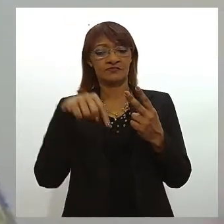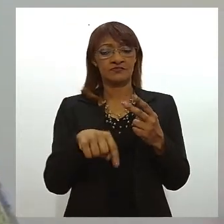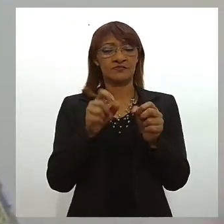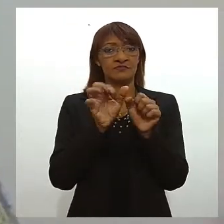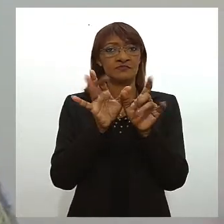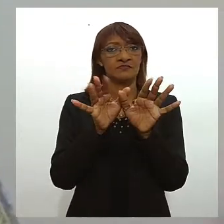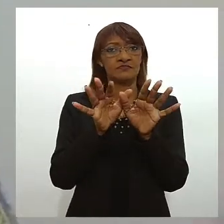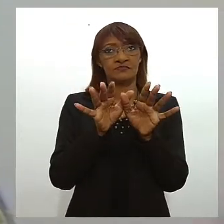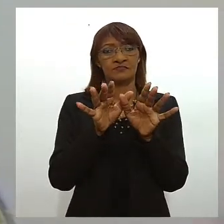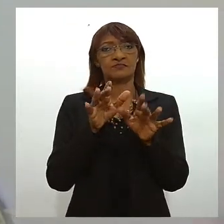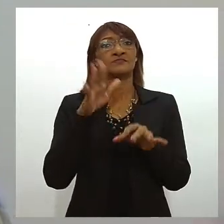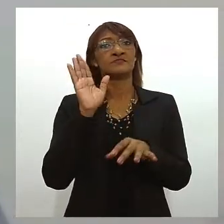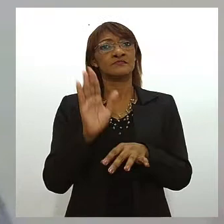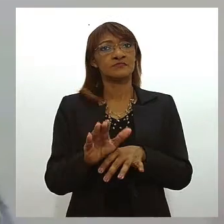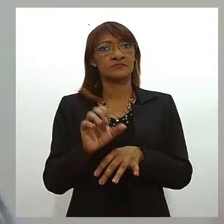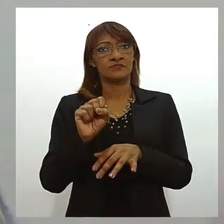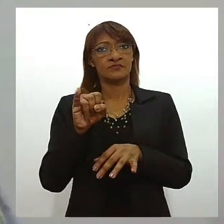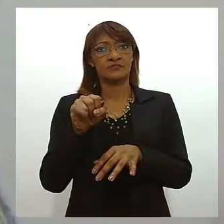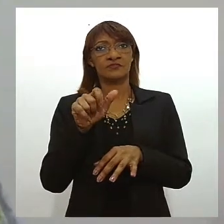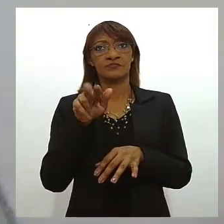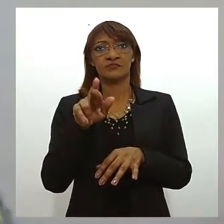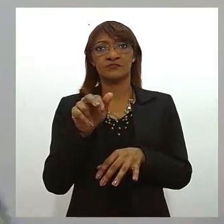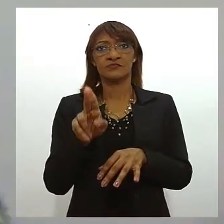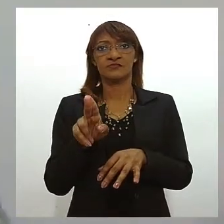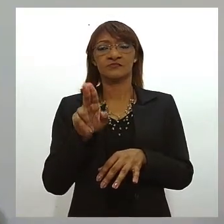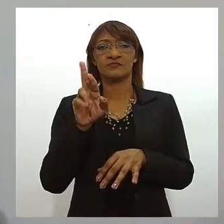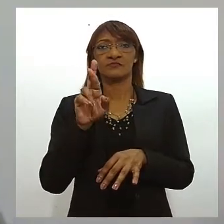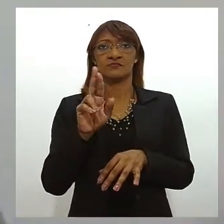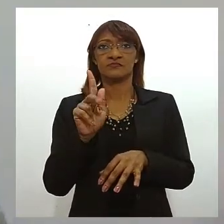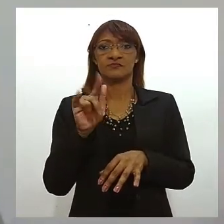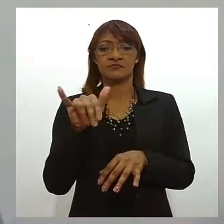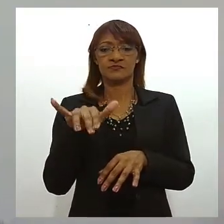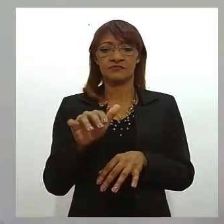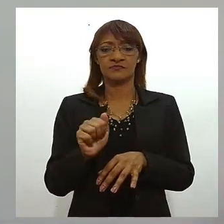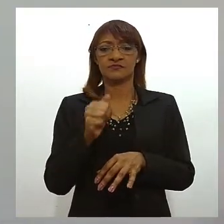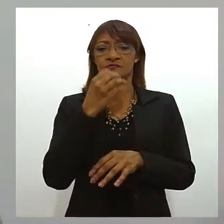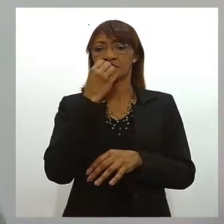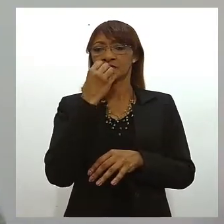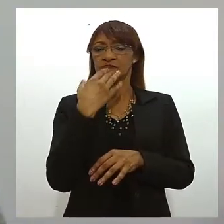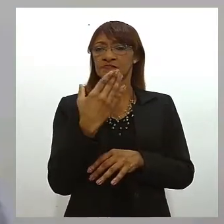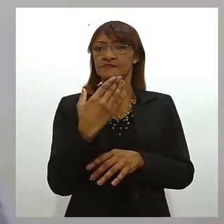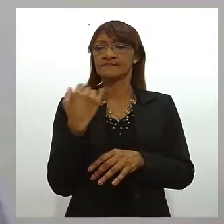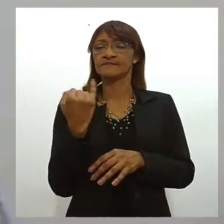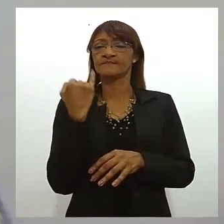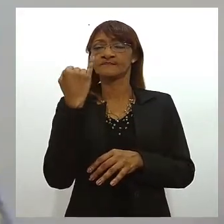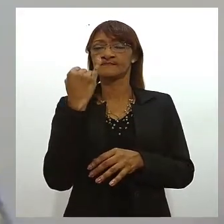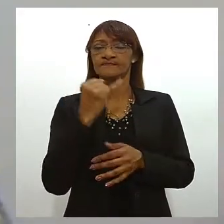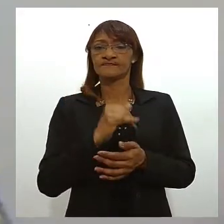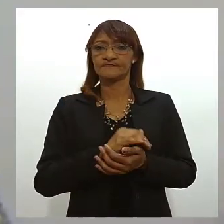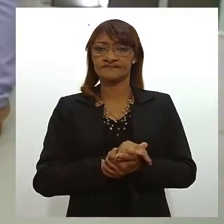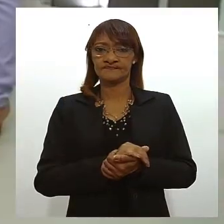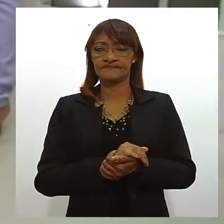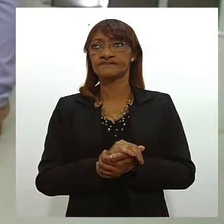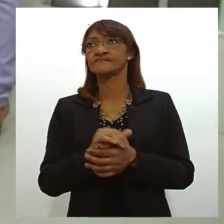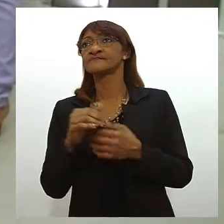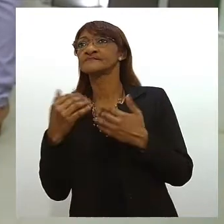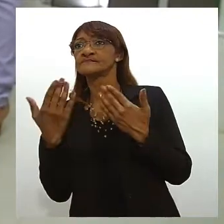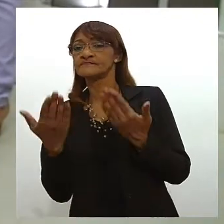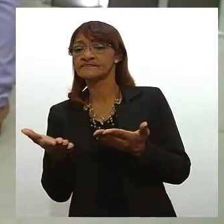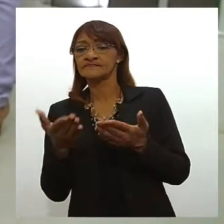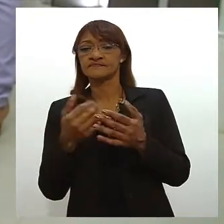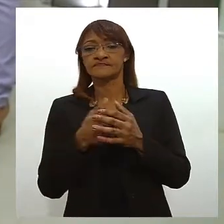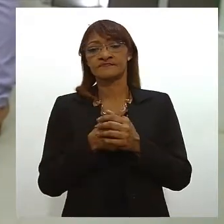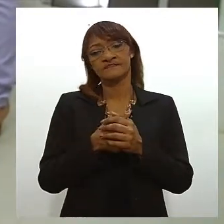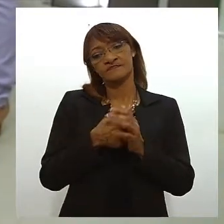desempenho em nossos protocolos institucionais, e vai ser de grande relevância para o Hospital de Cirurgia. Então, esse